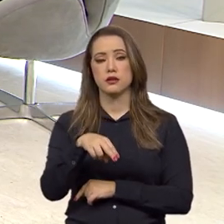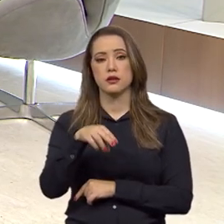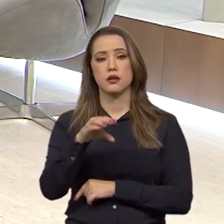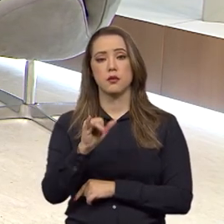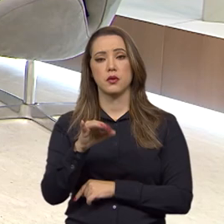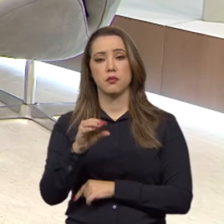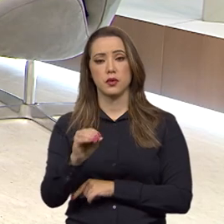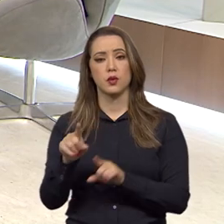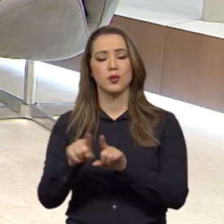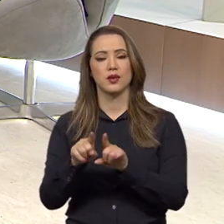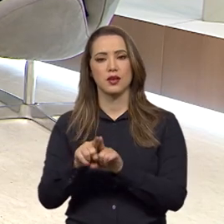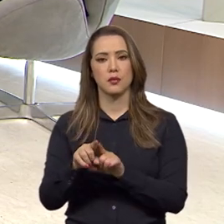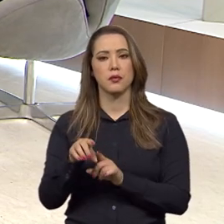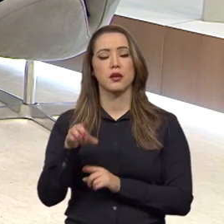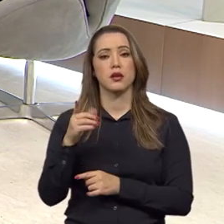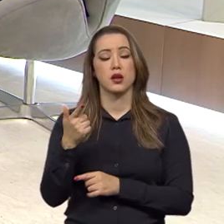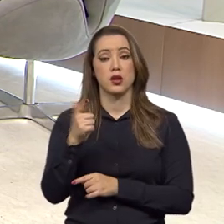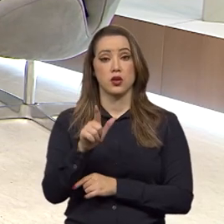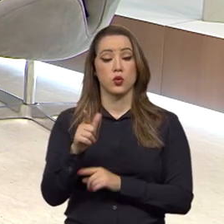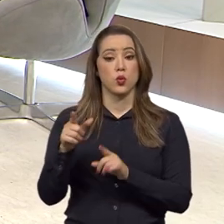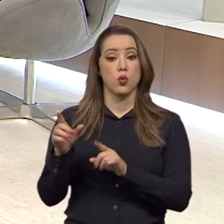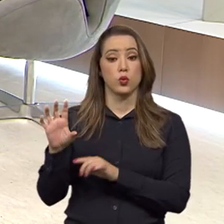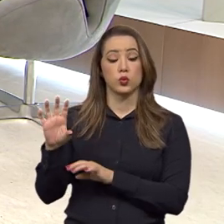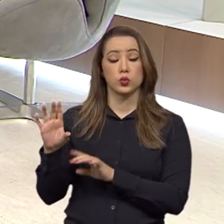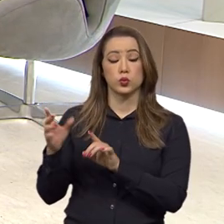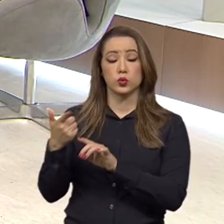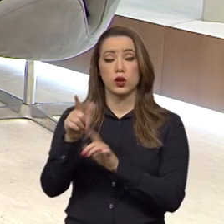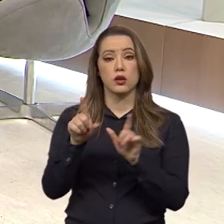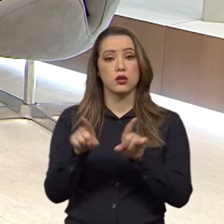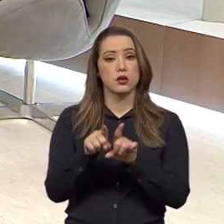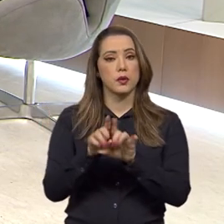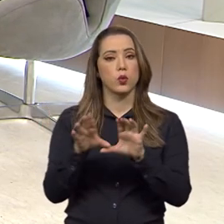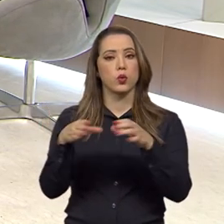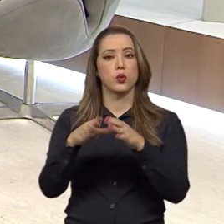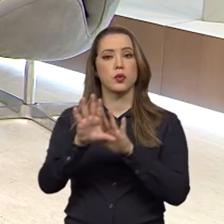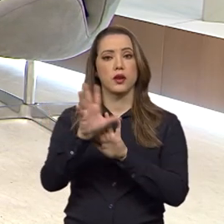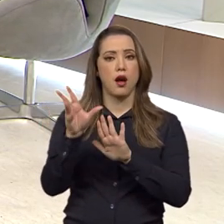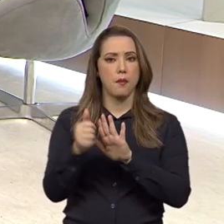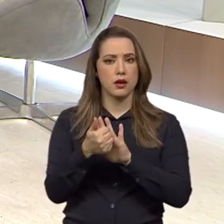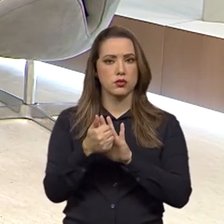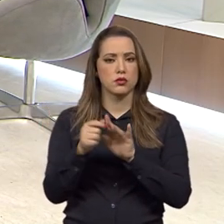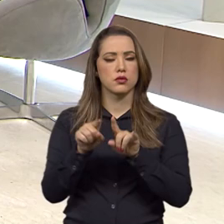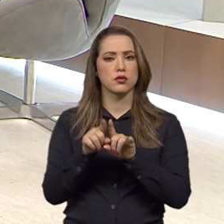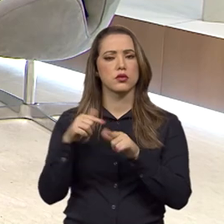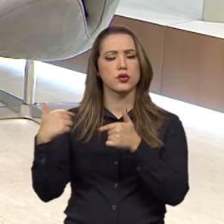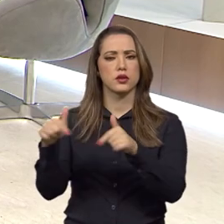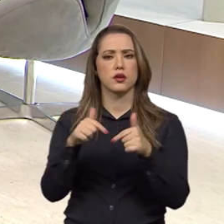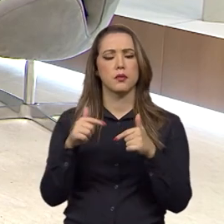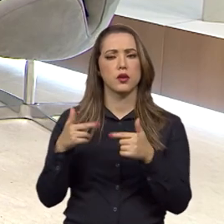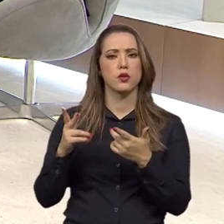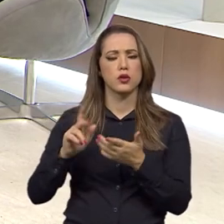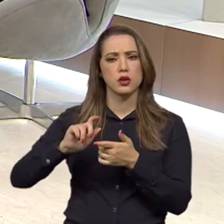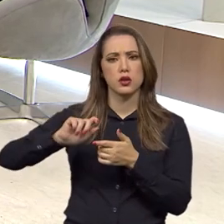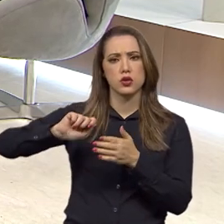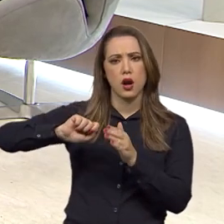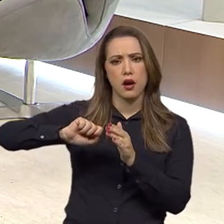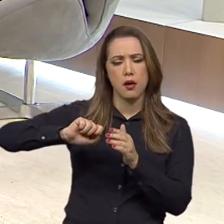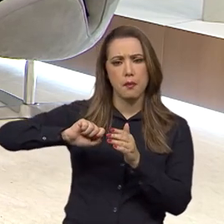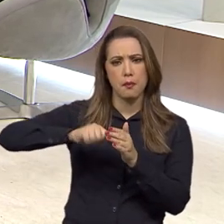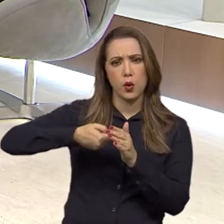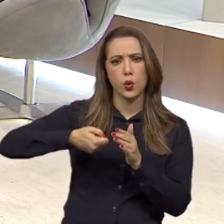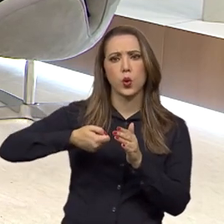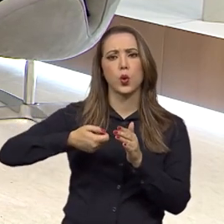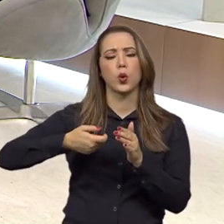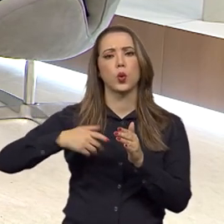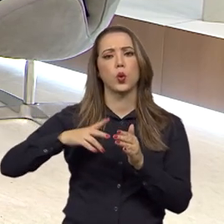Amazônia, que já atuou em basicamente três, já trouxe, já bloqueou quase dois bilhões de